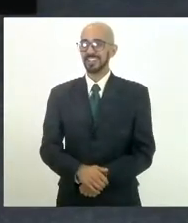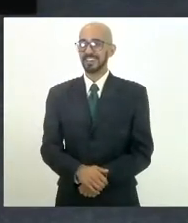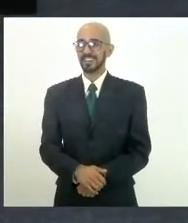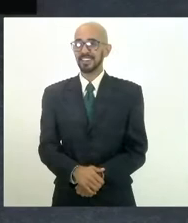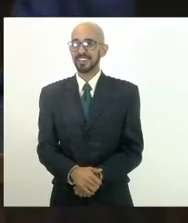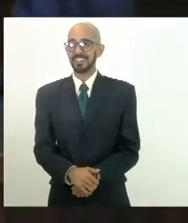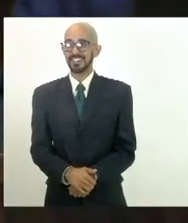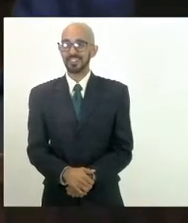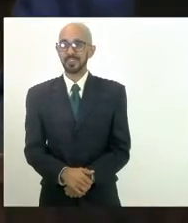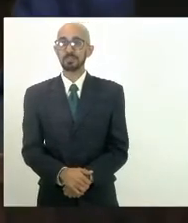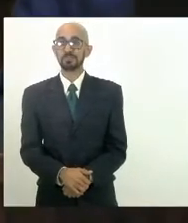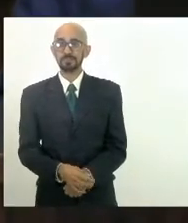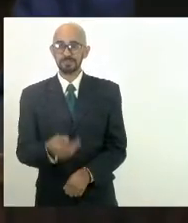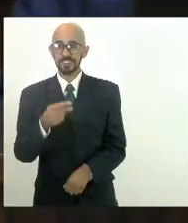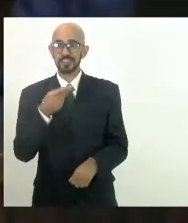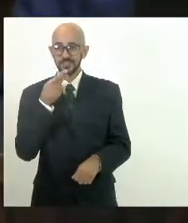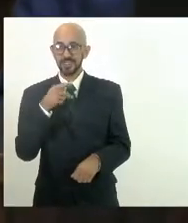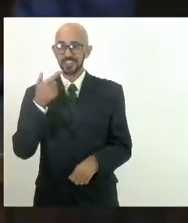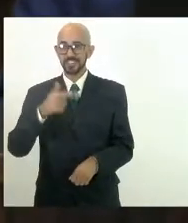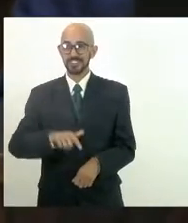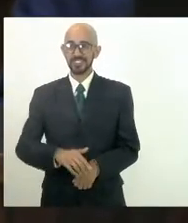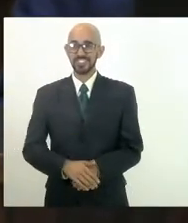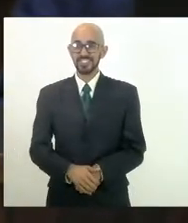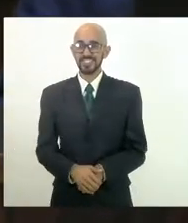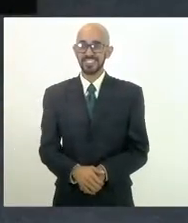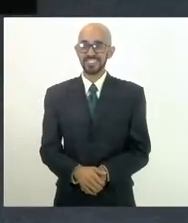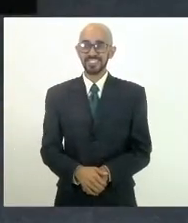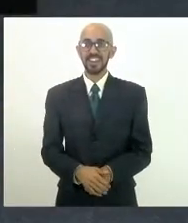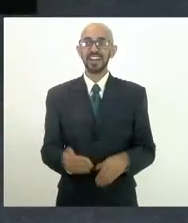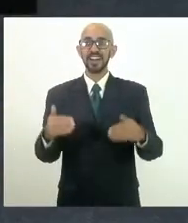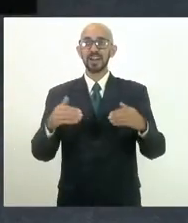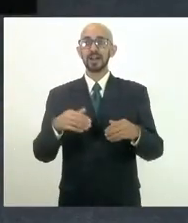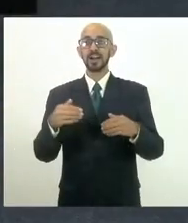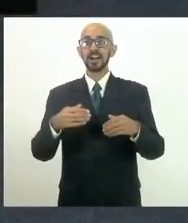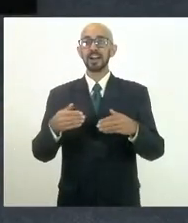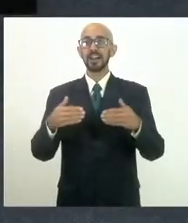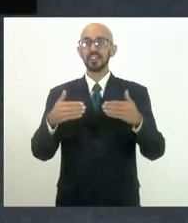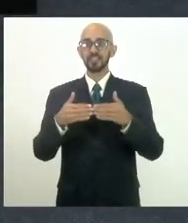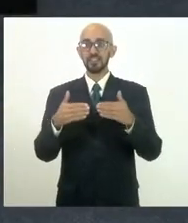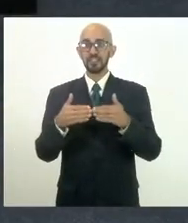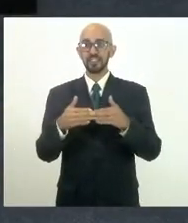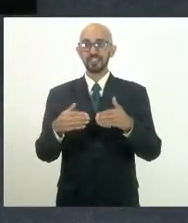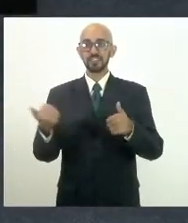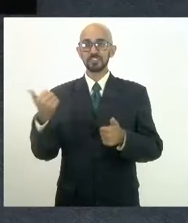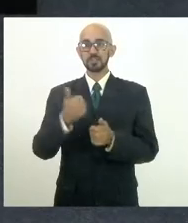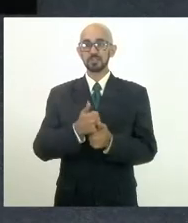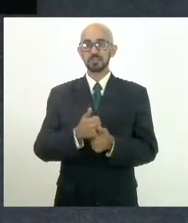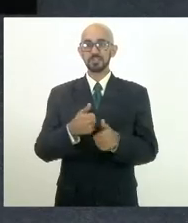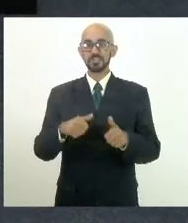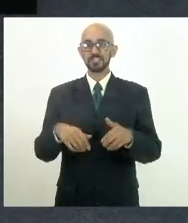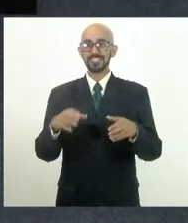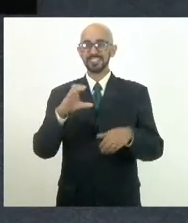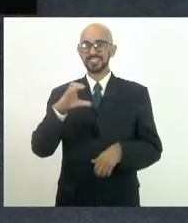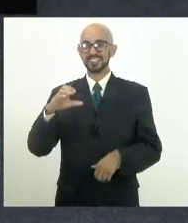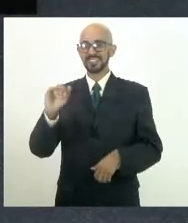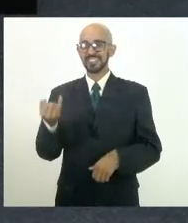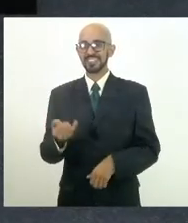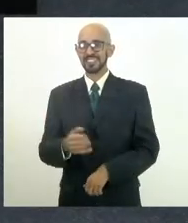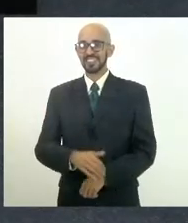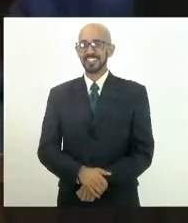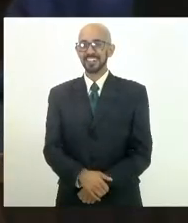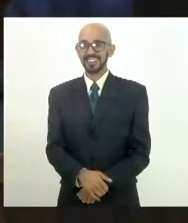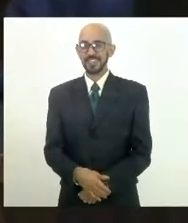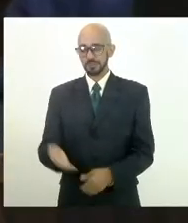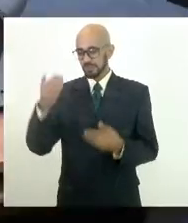Mas retorno. perguntei a assessoria. Já deu o parecer. Parecer favorável nos termos do substitutivo da CCJ.